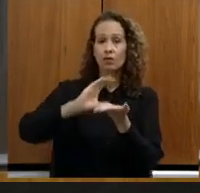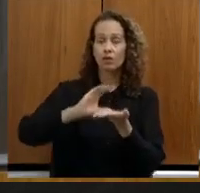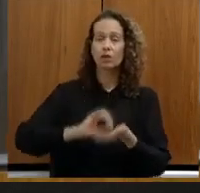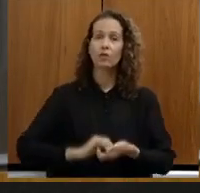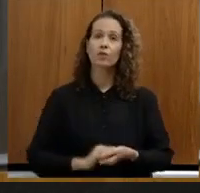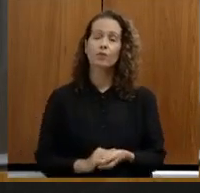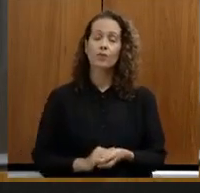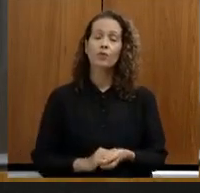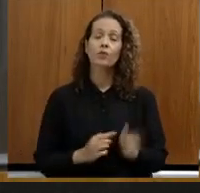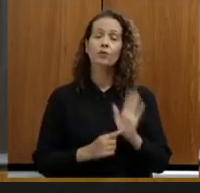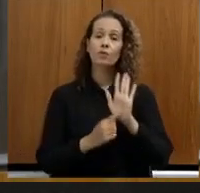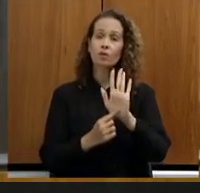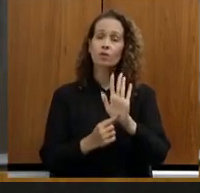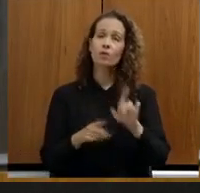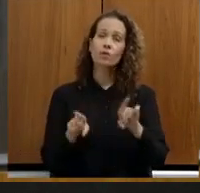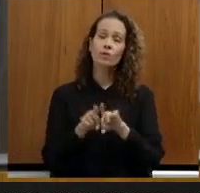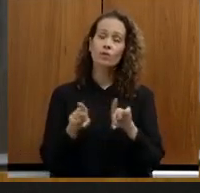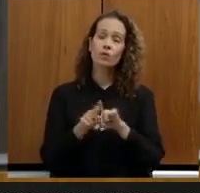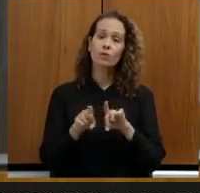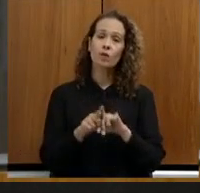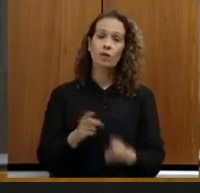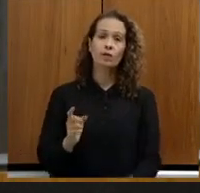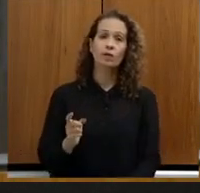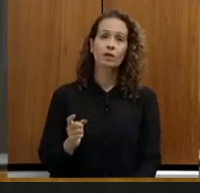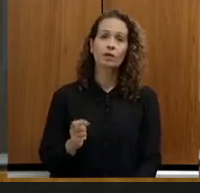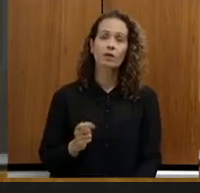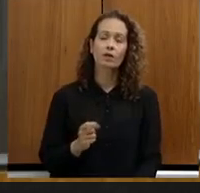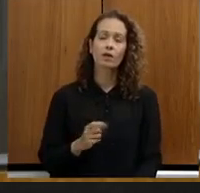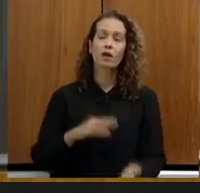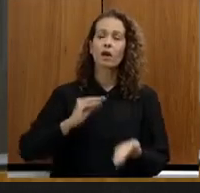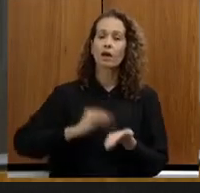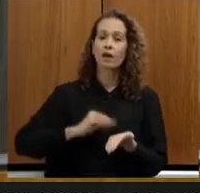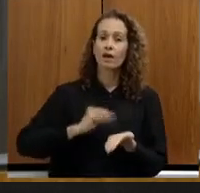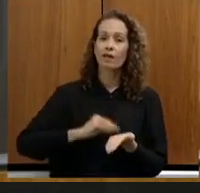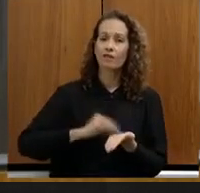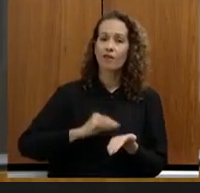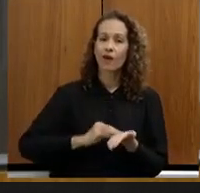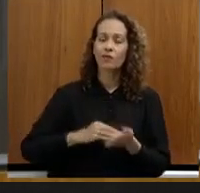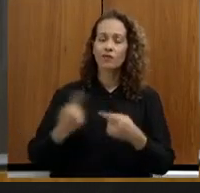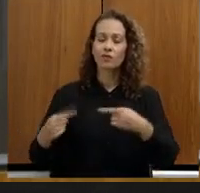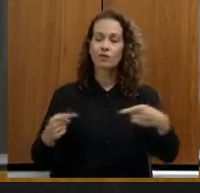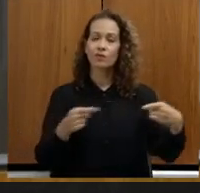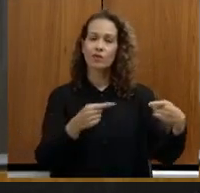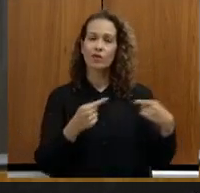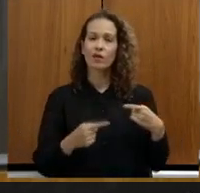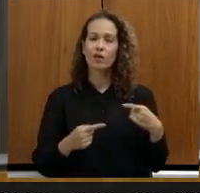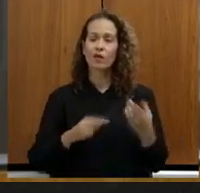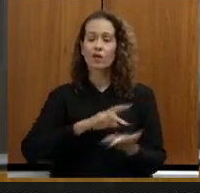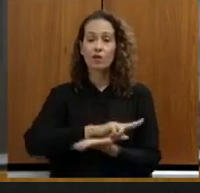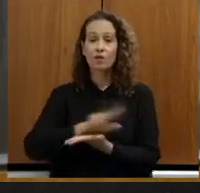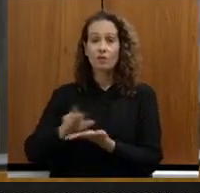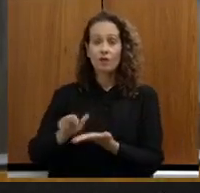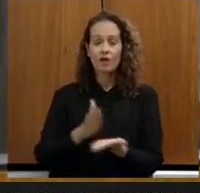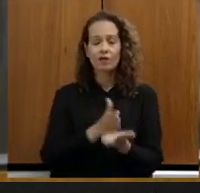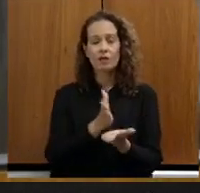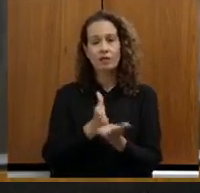Eu destaco aqui a ausência de ampla discussão com os diversos segmentos da sociedade.